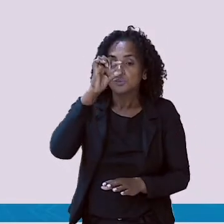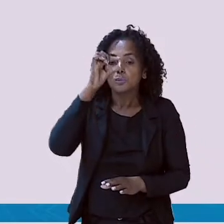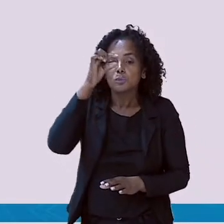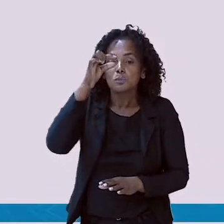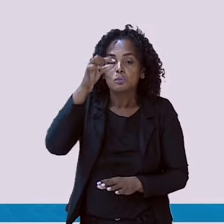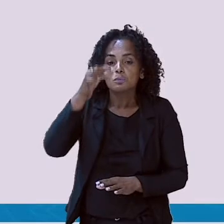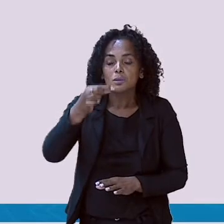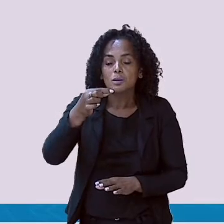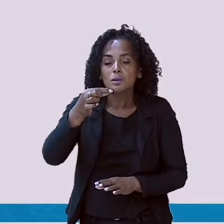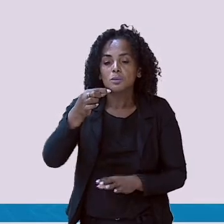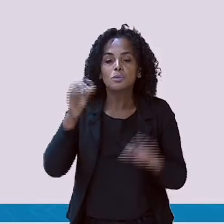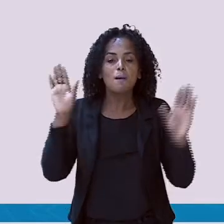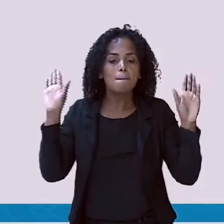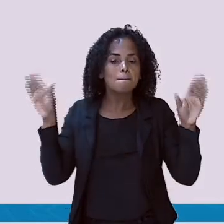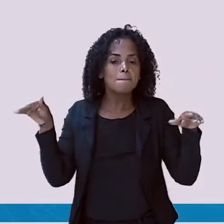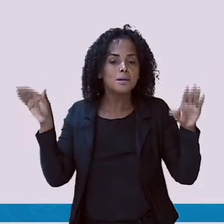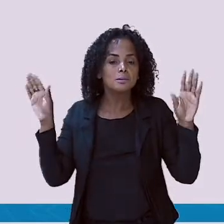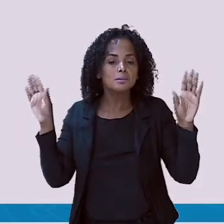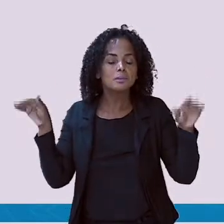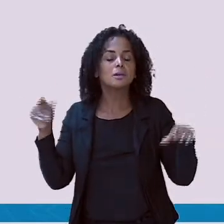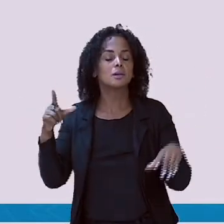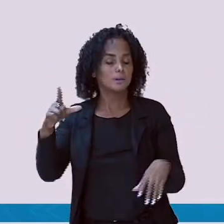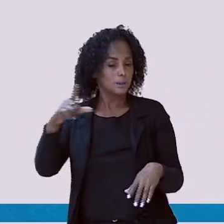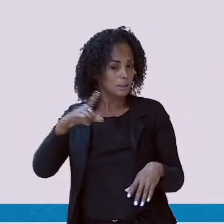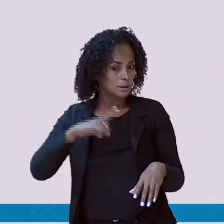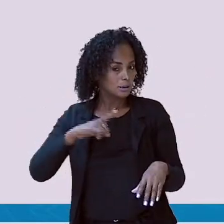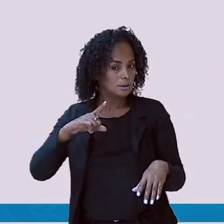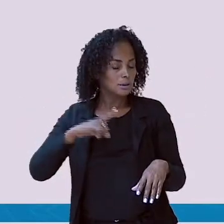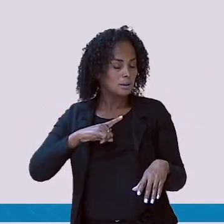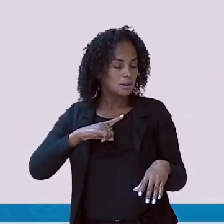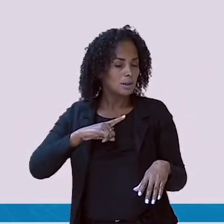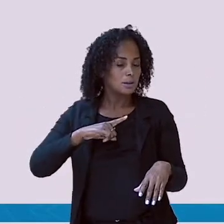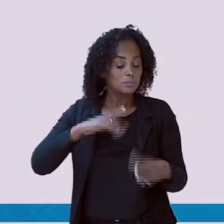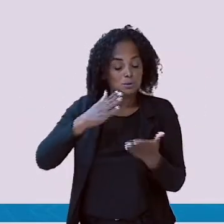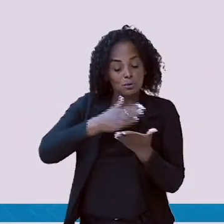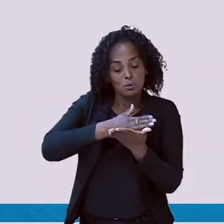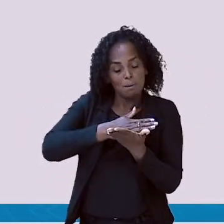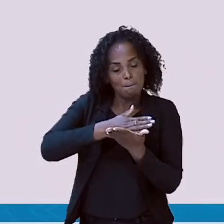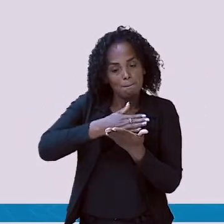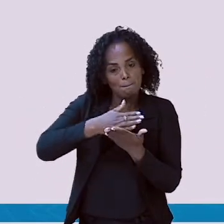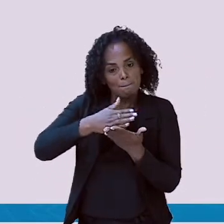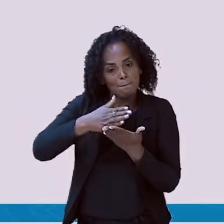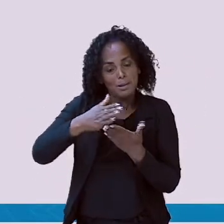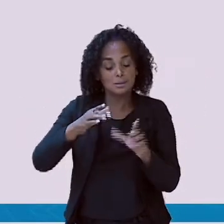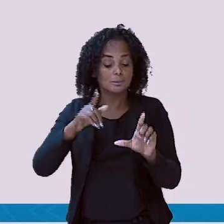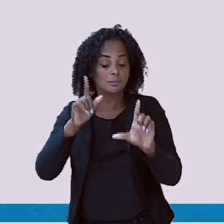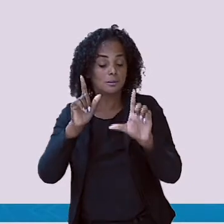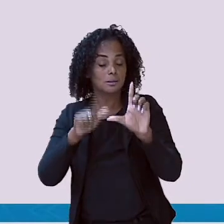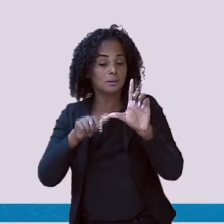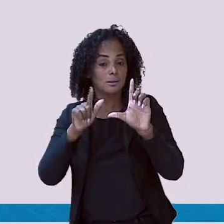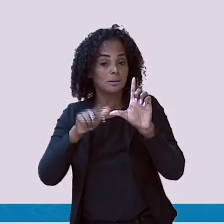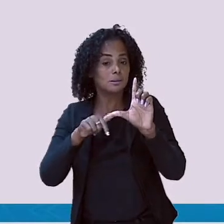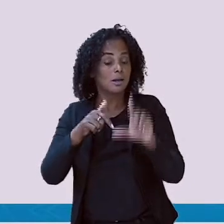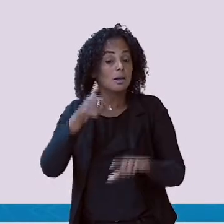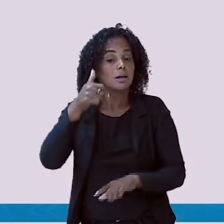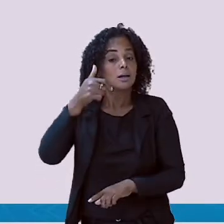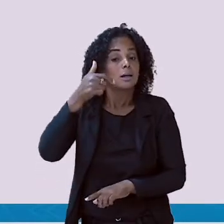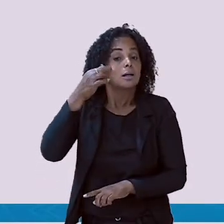som? Também temos na primeira sílaba a letra T.